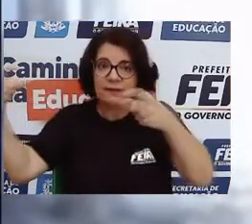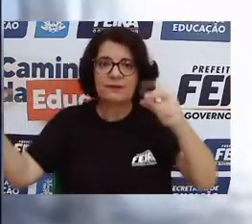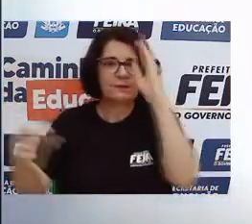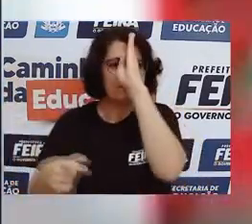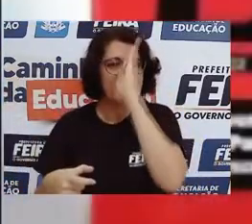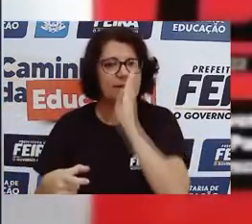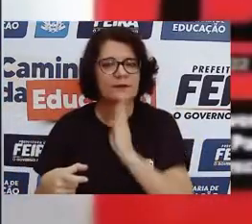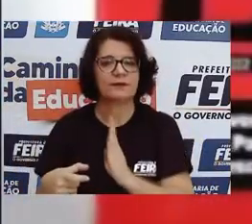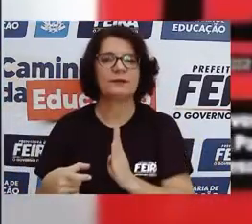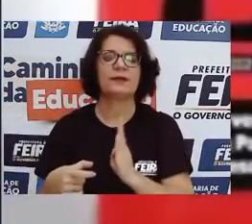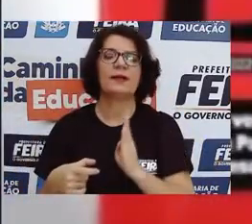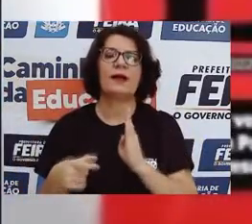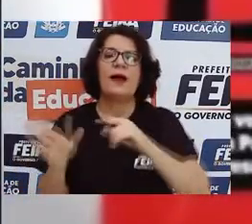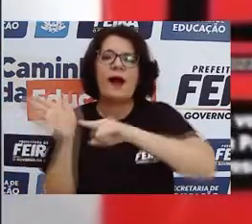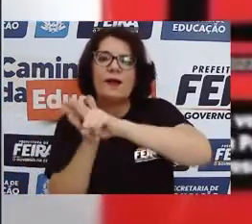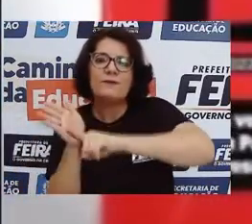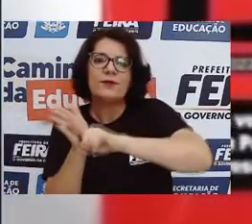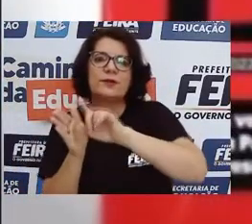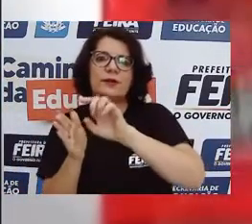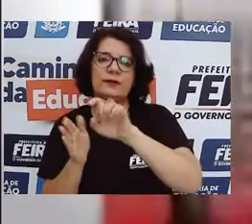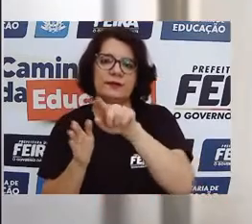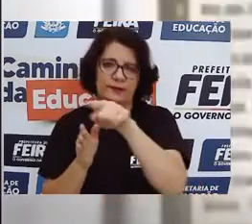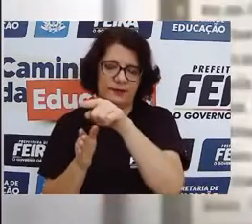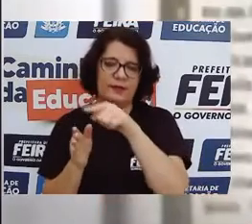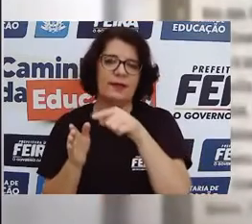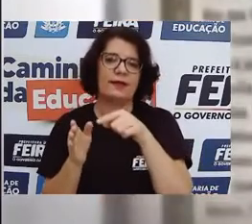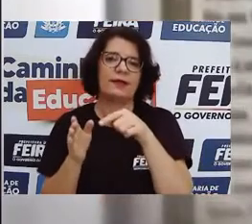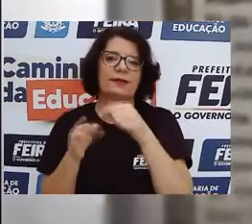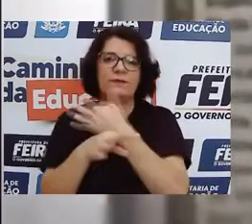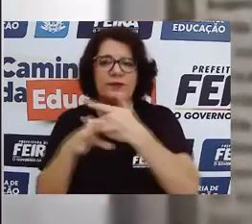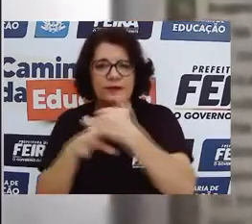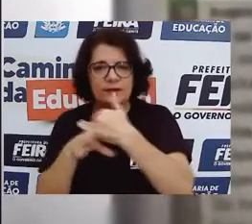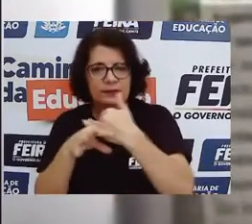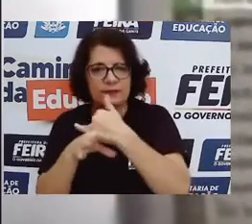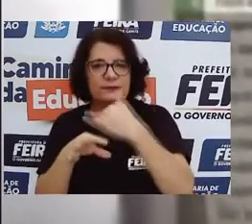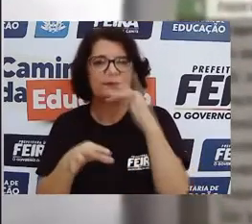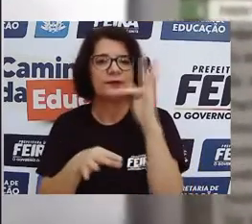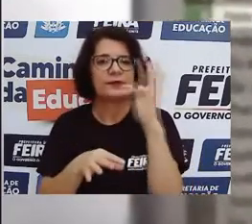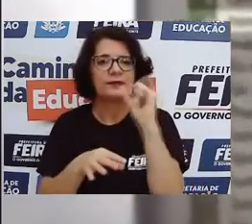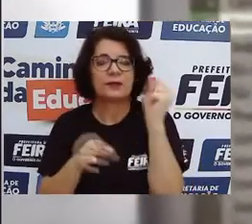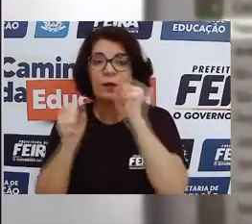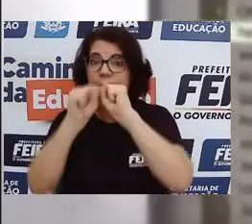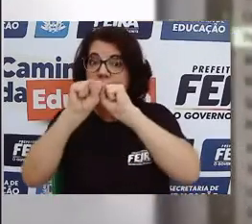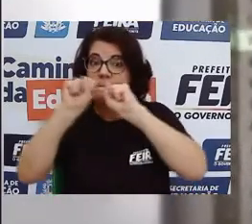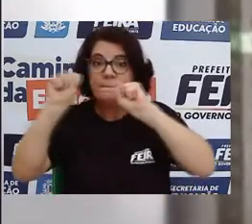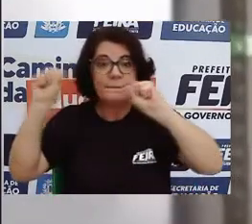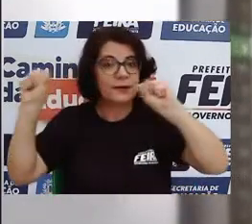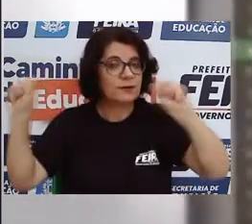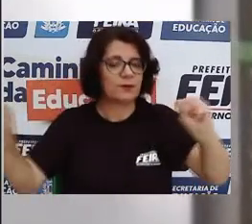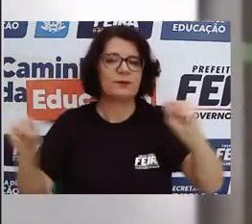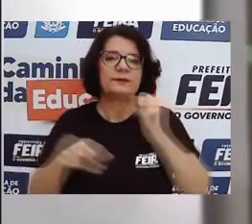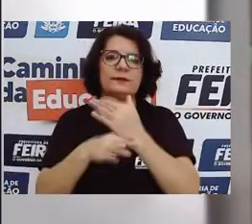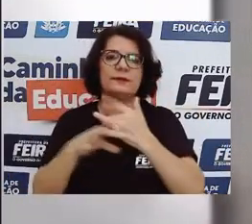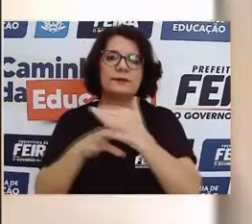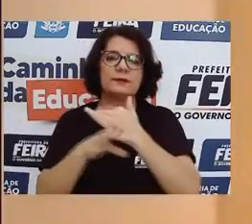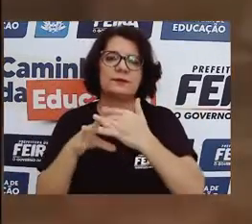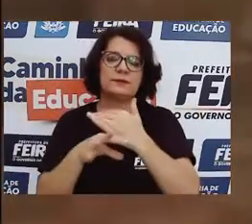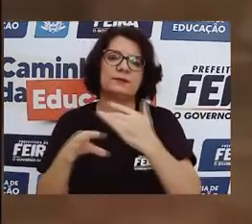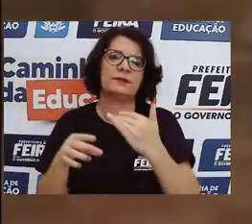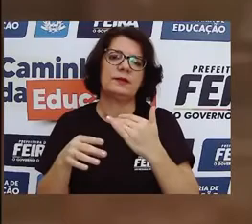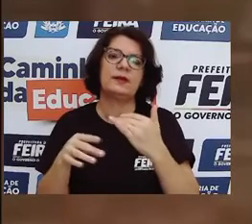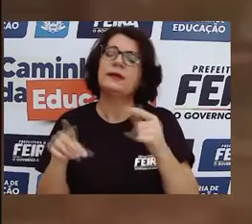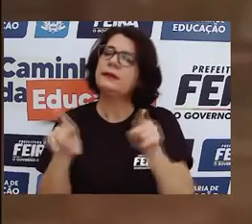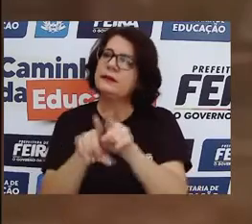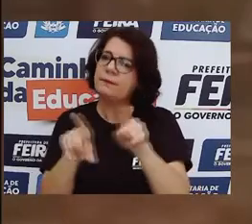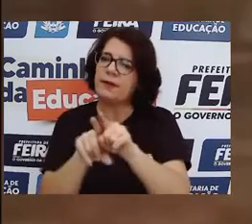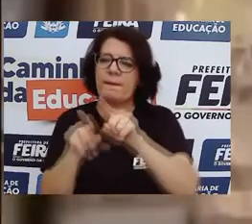revista Exame, Feira de Santana está entre as dez cidades do interior brasileiro, com maior potencial de crescimento. De